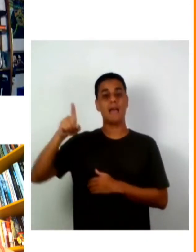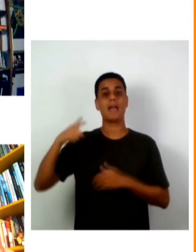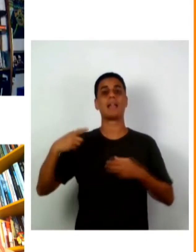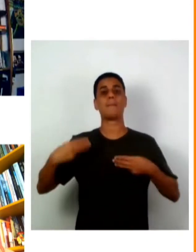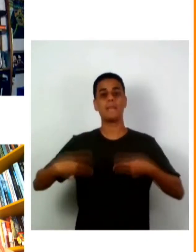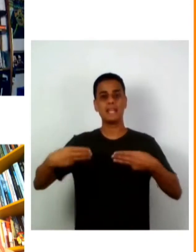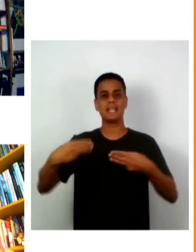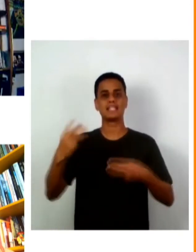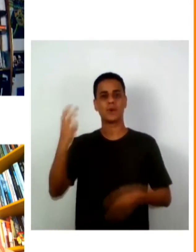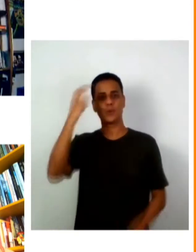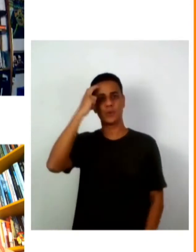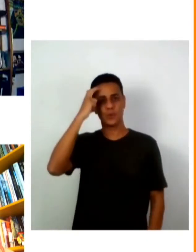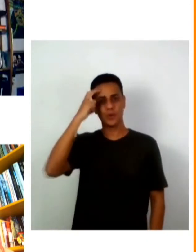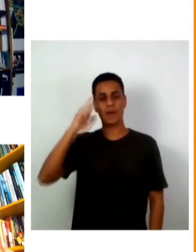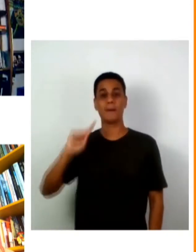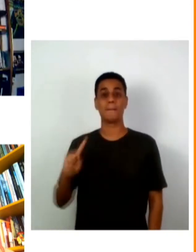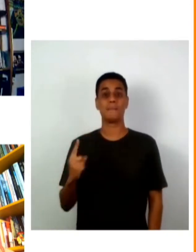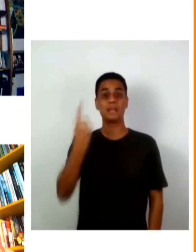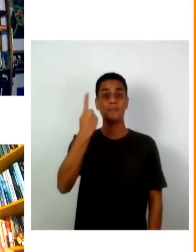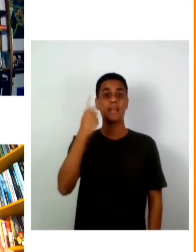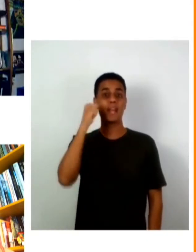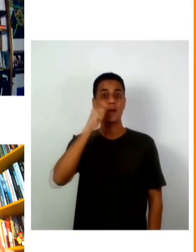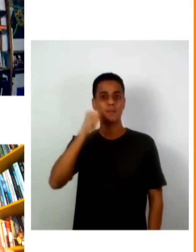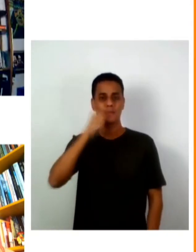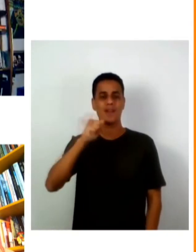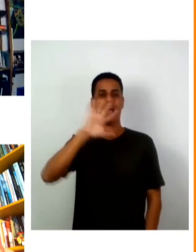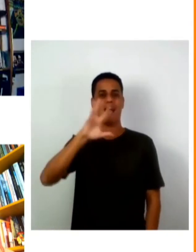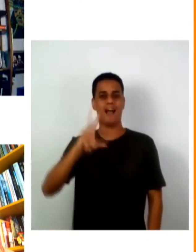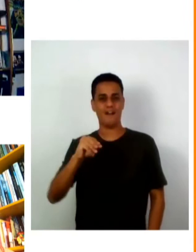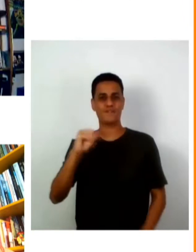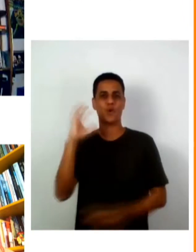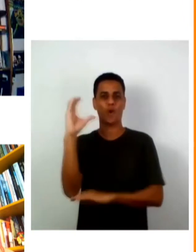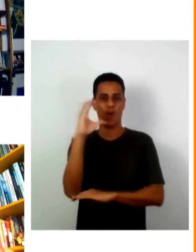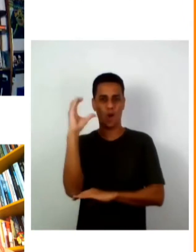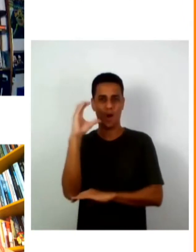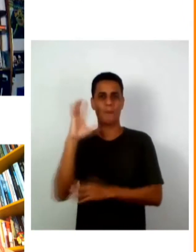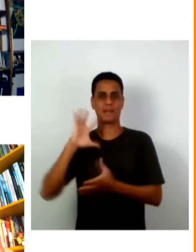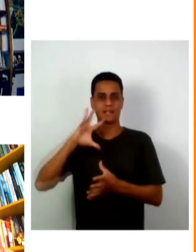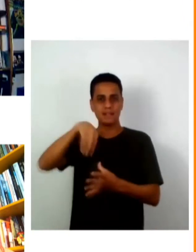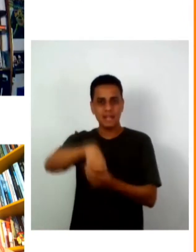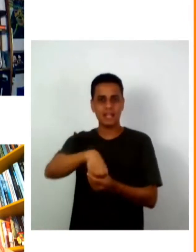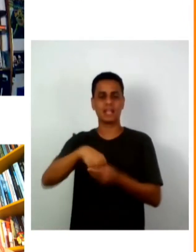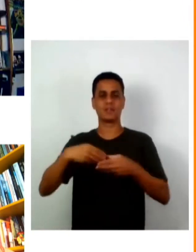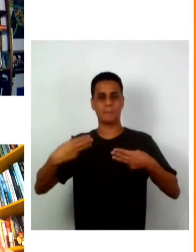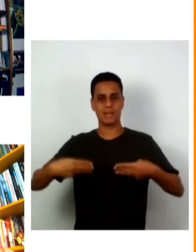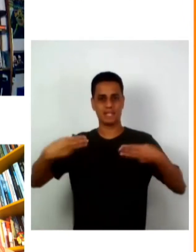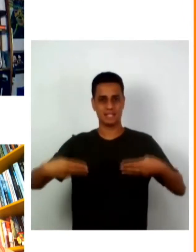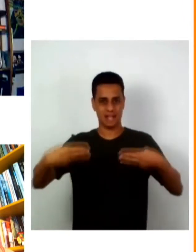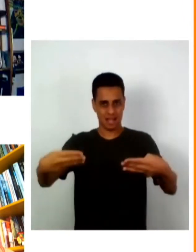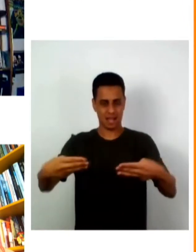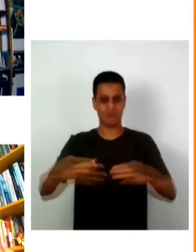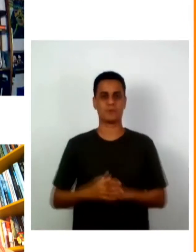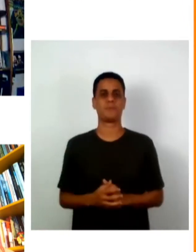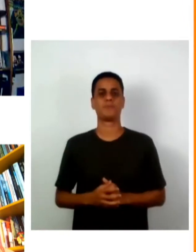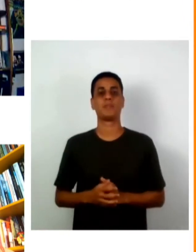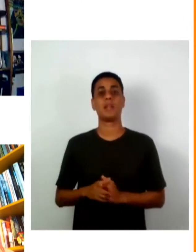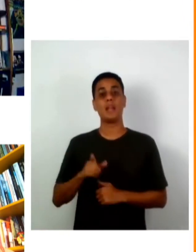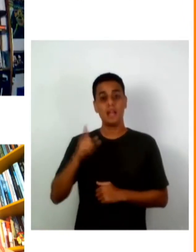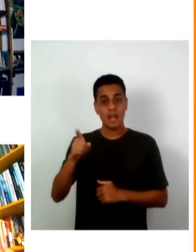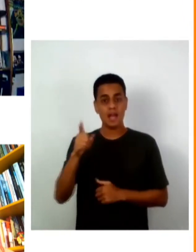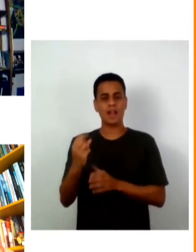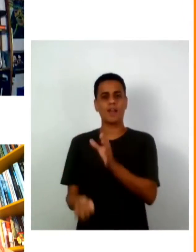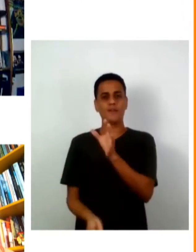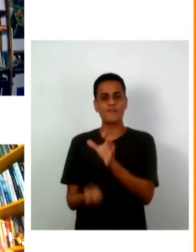primeira mulher afrocolombiana a ocupar um cargo de ministério, e é a fundadora da corporação Manos